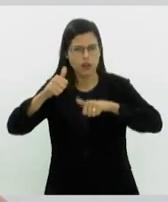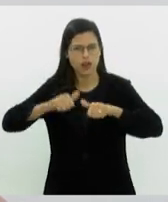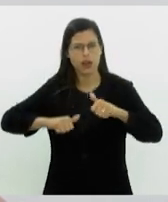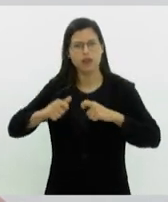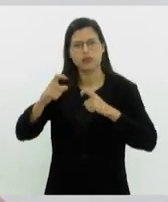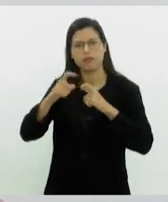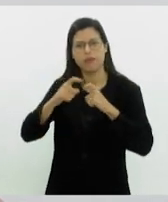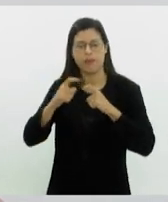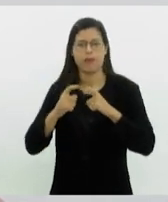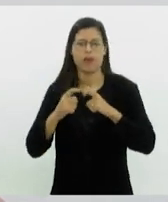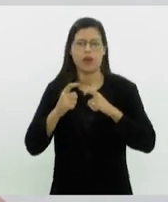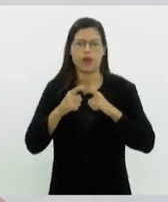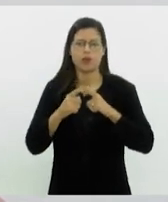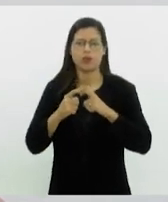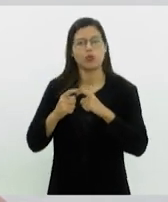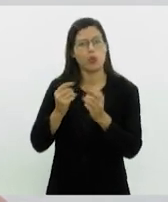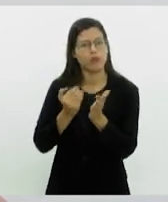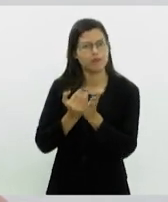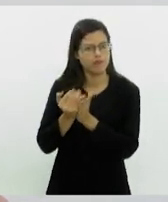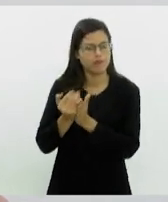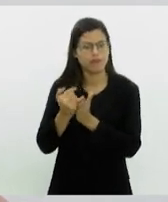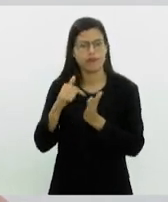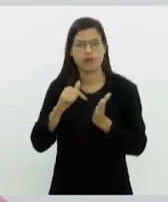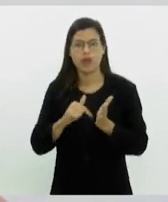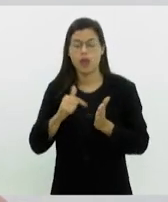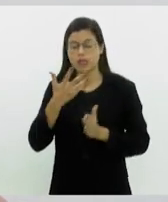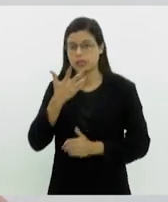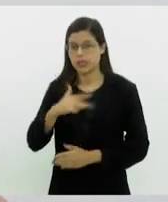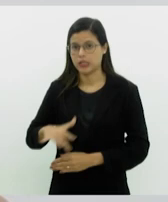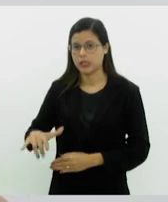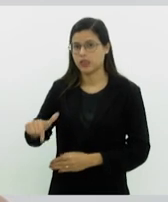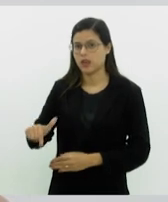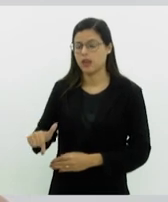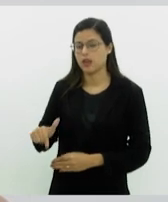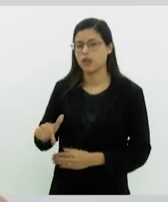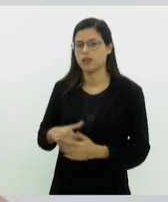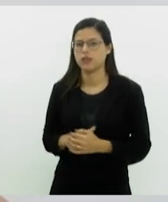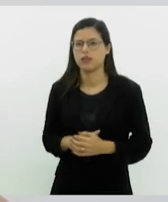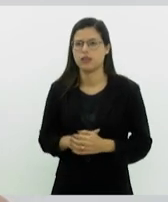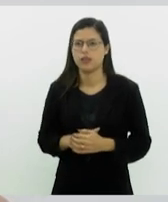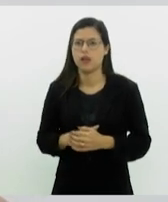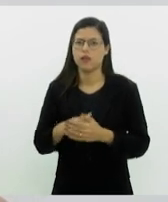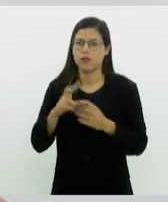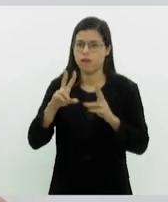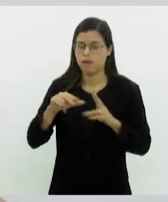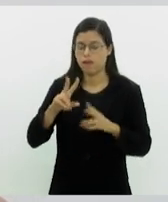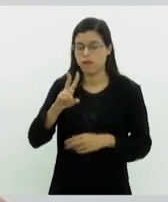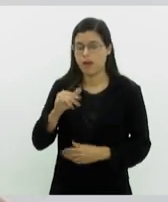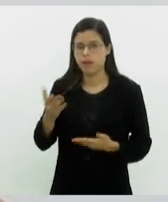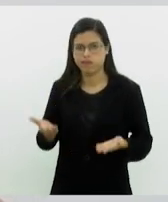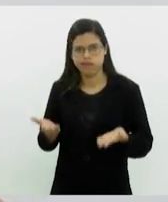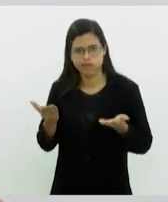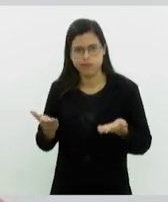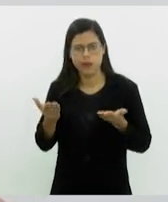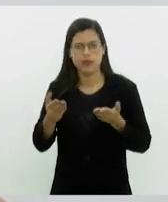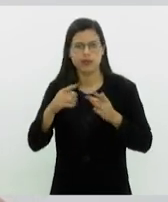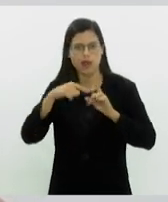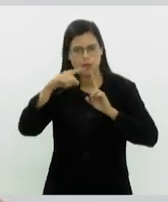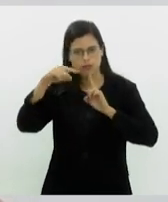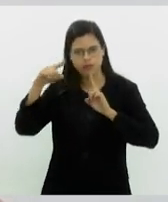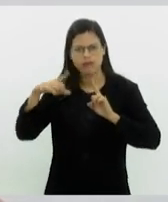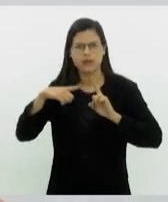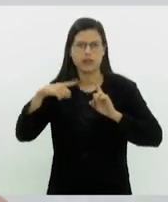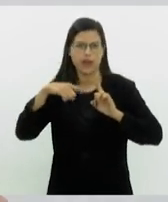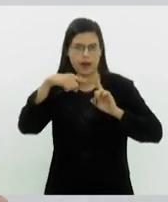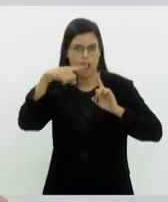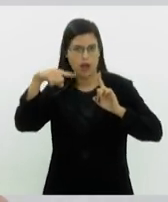sistema primário de saúde e essas crianças vão ser medidas pesadas, existem gráficos tanto de crescimento